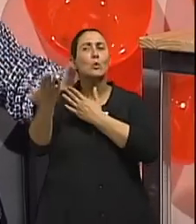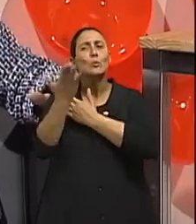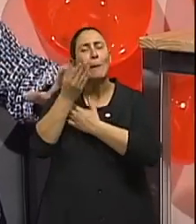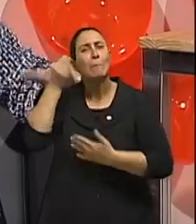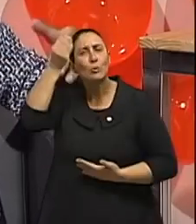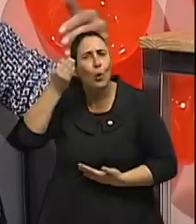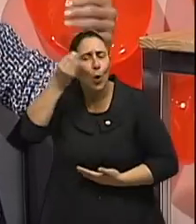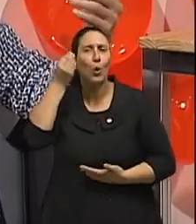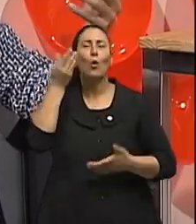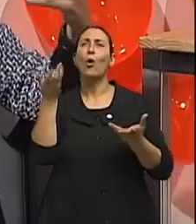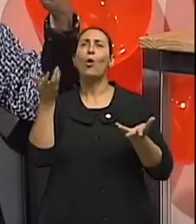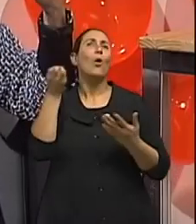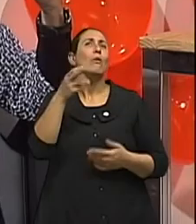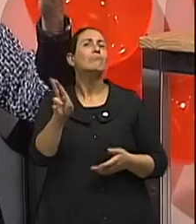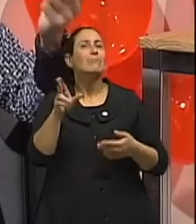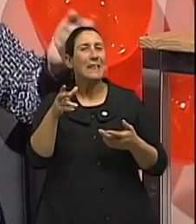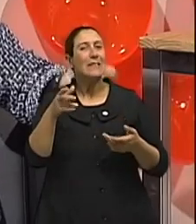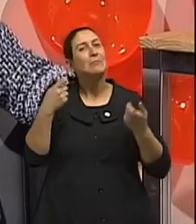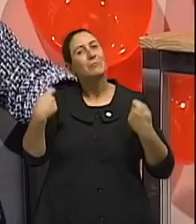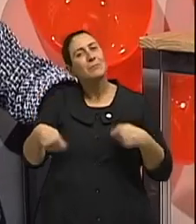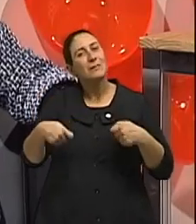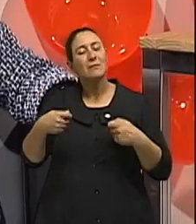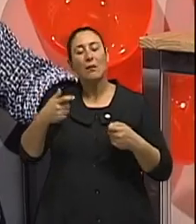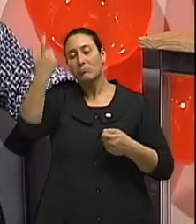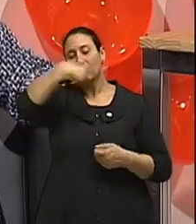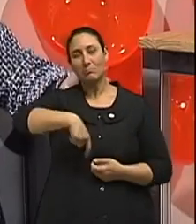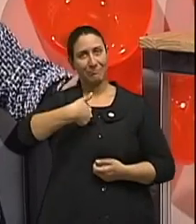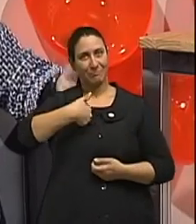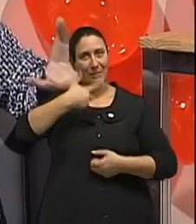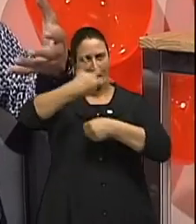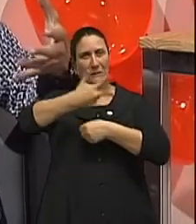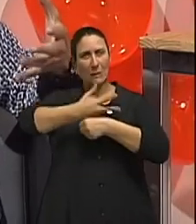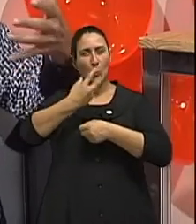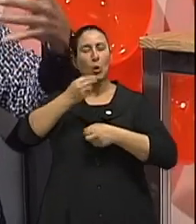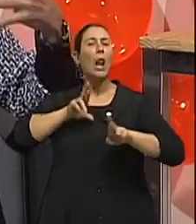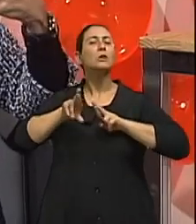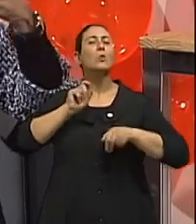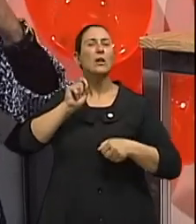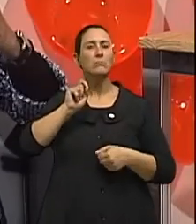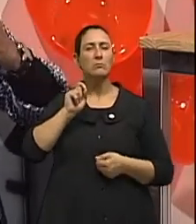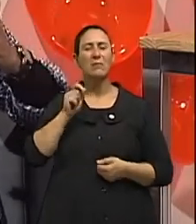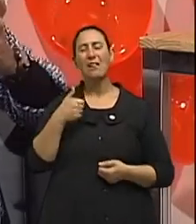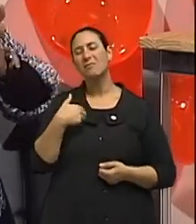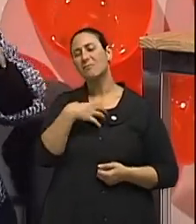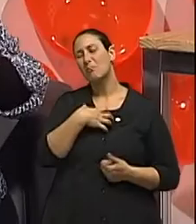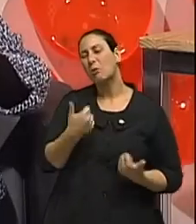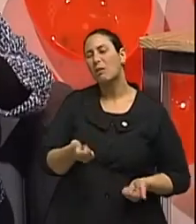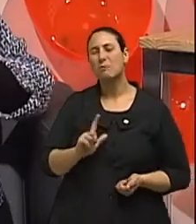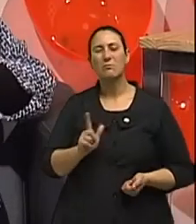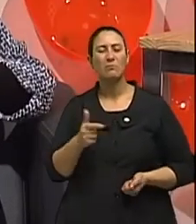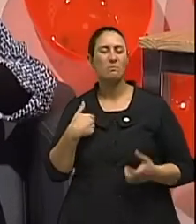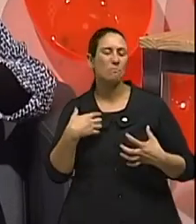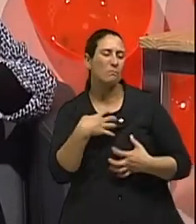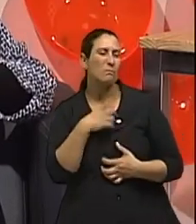psicológica. e também o relacionamento das pessoas, os idosos. Muitas vezes o idoso começa a não se sentir bem, então